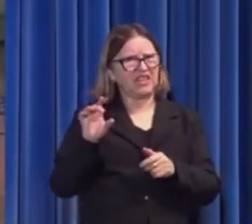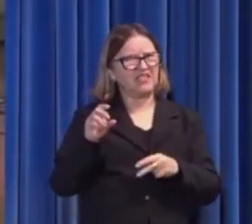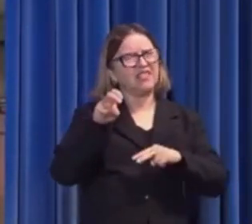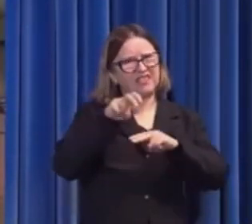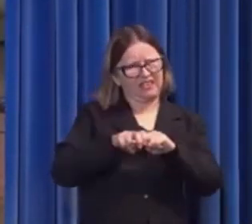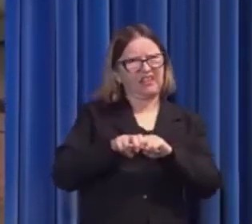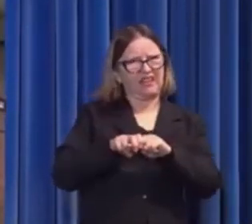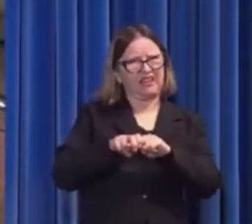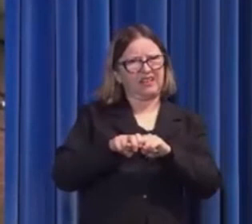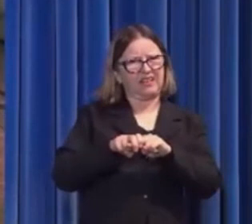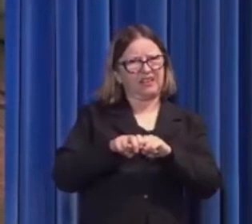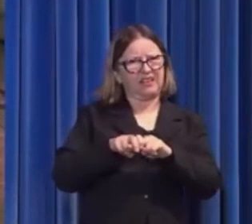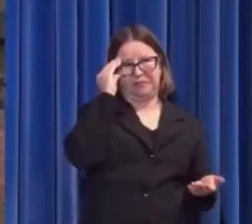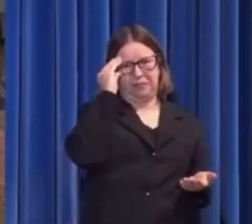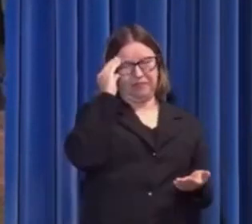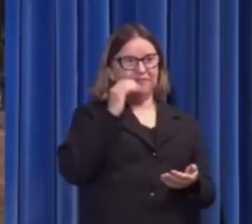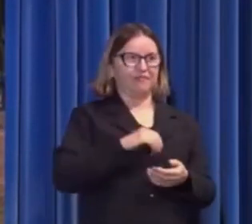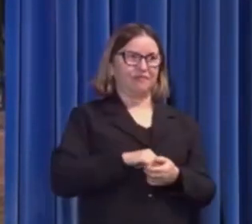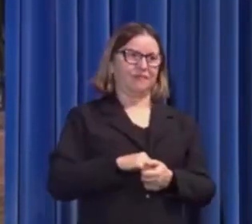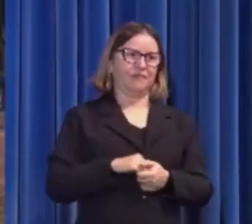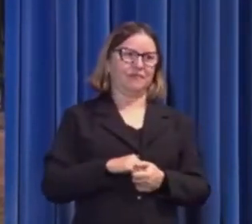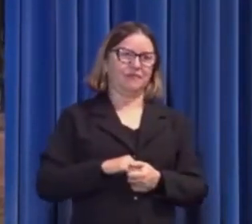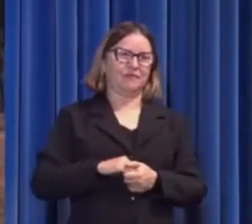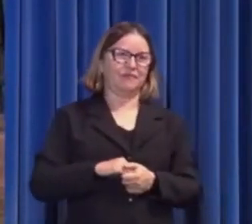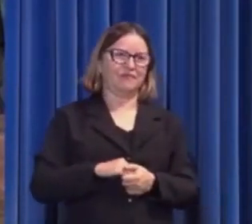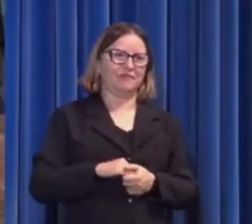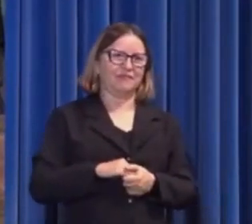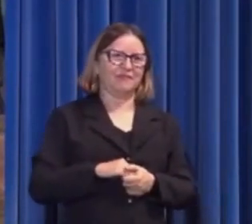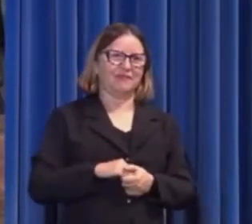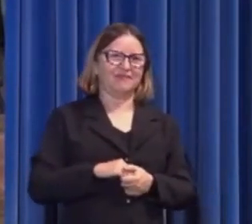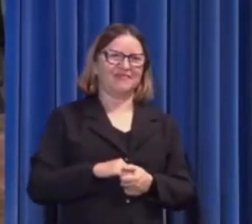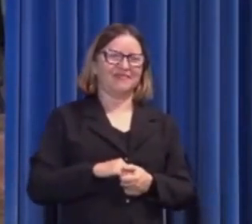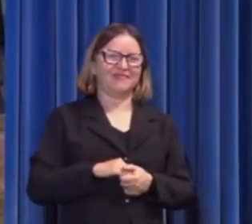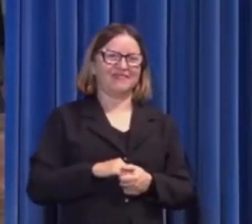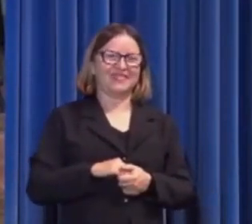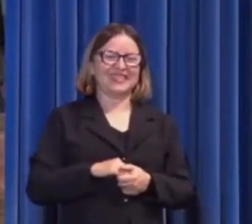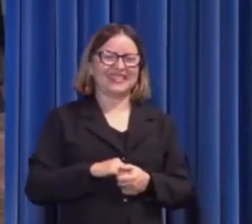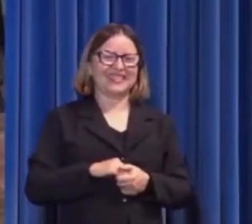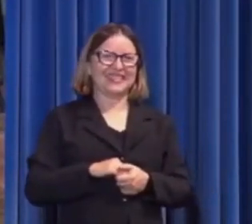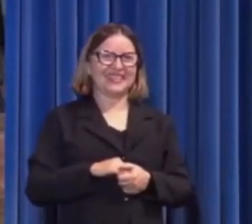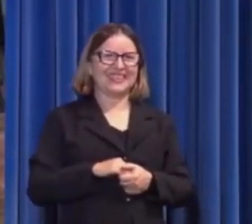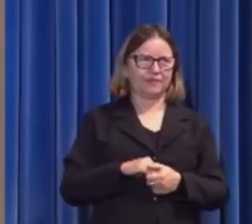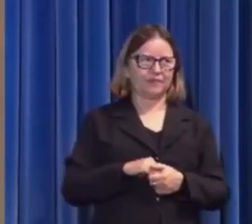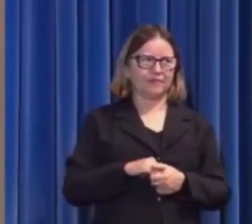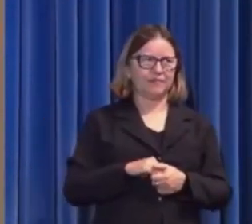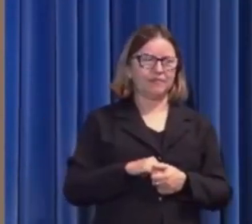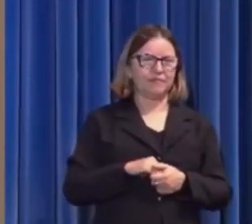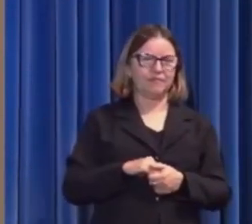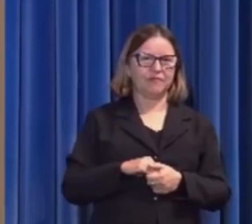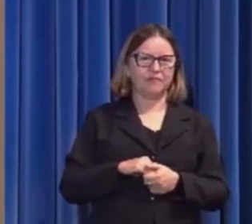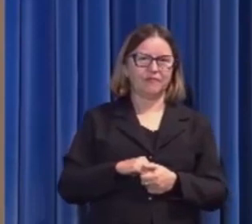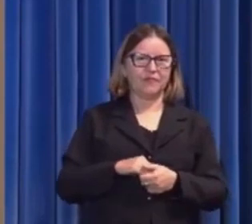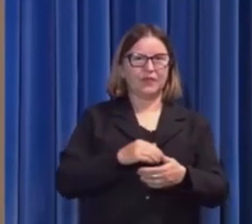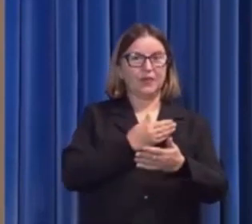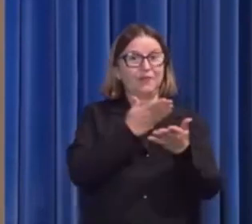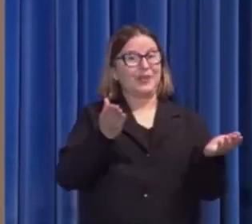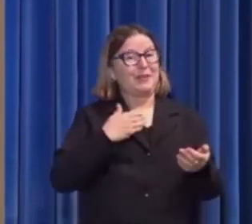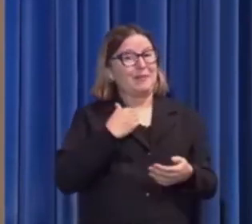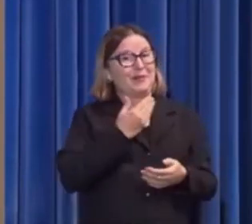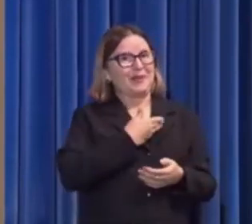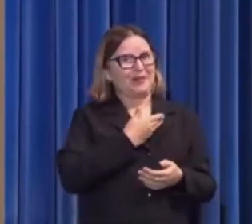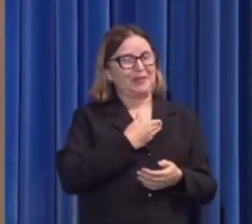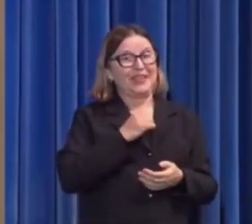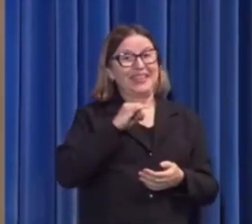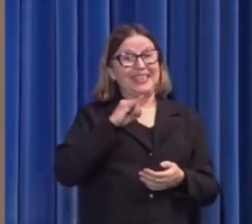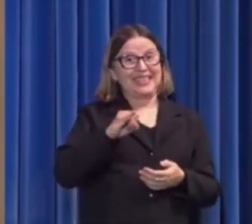atrás. Agora nós não podemos fazer isso, mas nós podemos amar os nossos irmãos. Não é? Vocês são meus amigos, se vocês